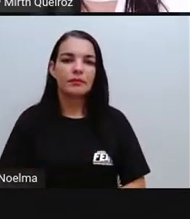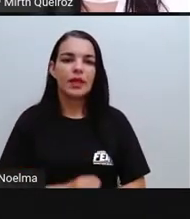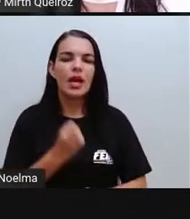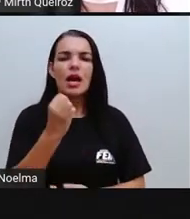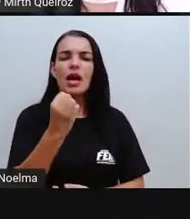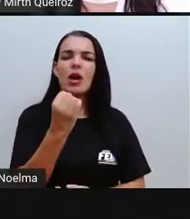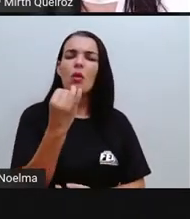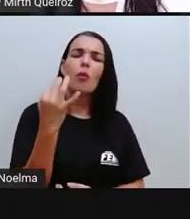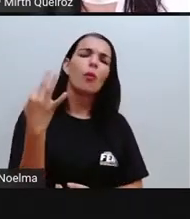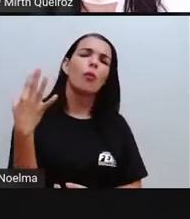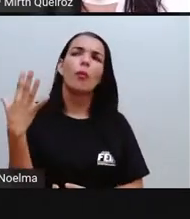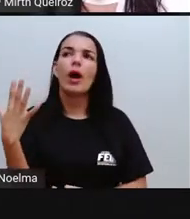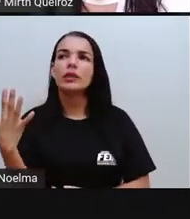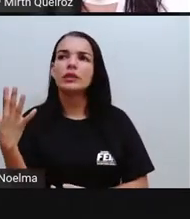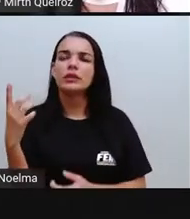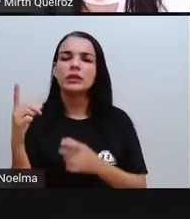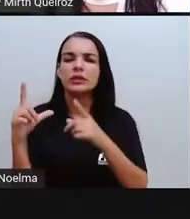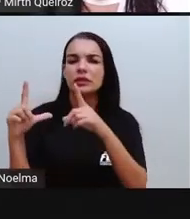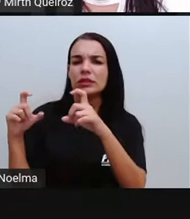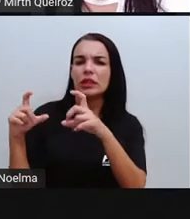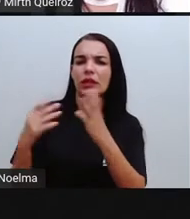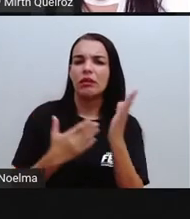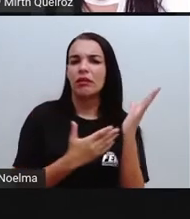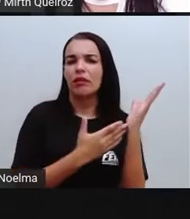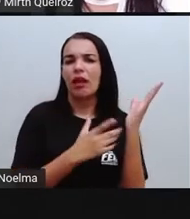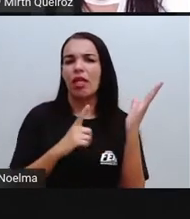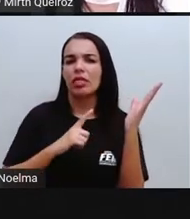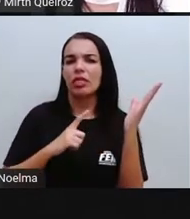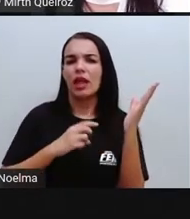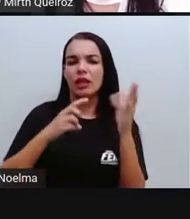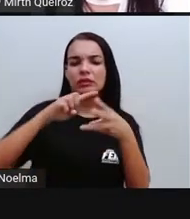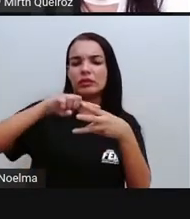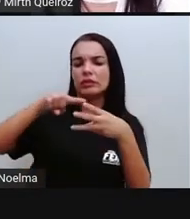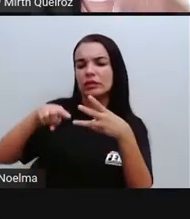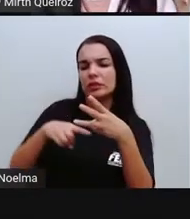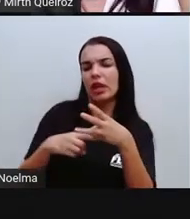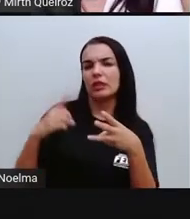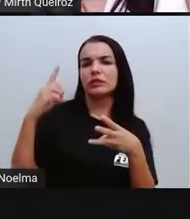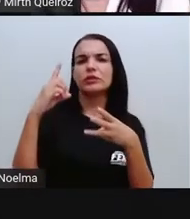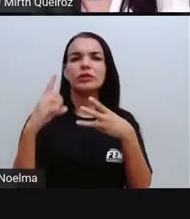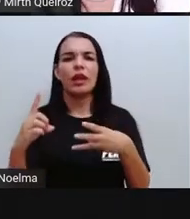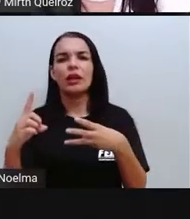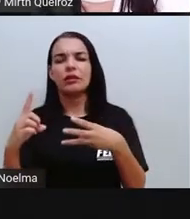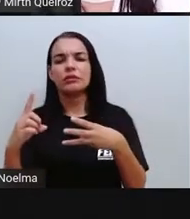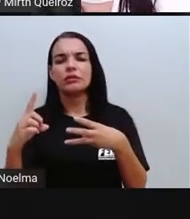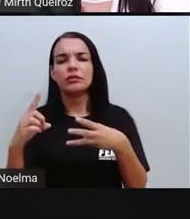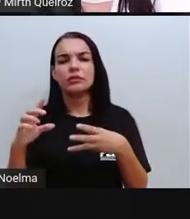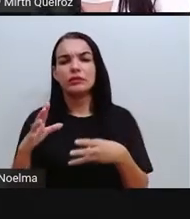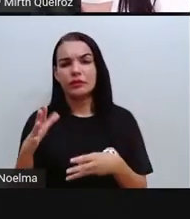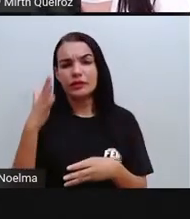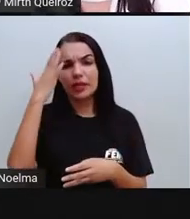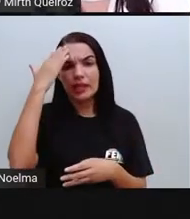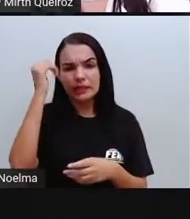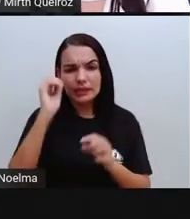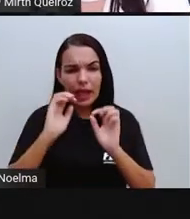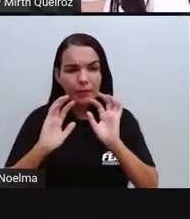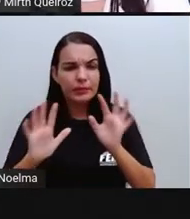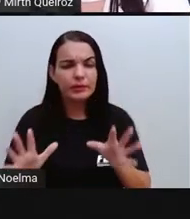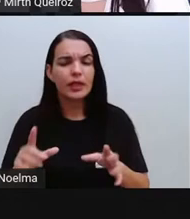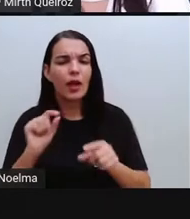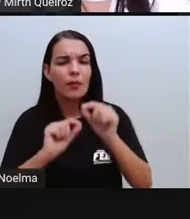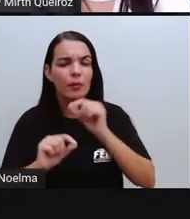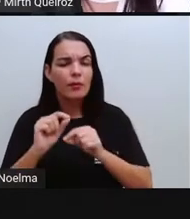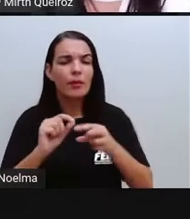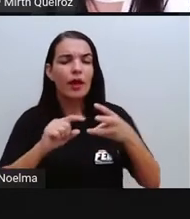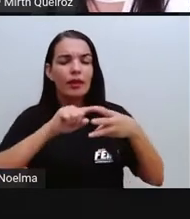Quais as figuras tridimensionais vocês acham que rolam? Por quê? Vocês já sabem o que são figuras tridimensionais que nós já falamos